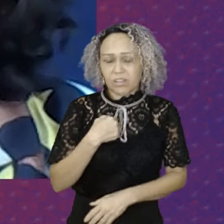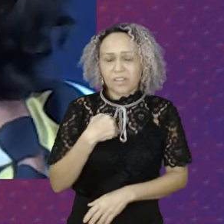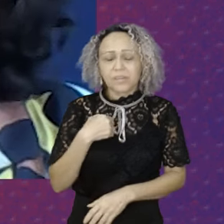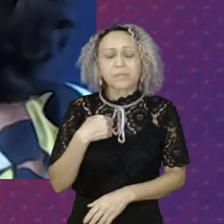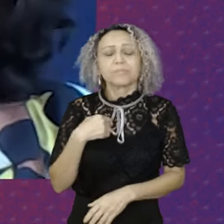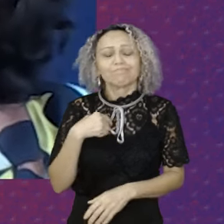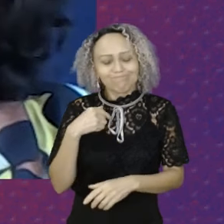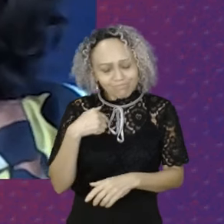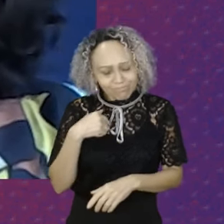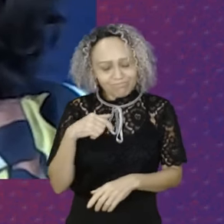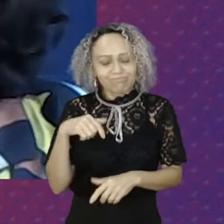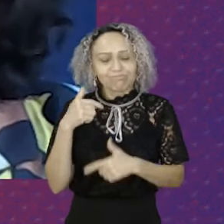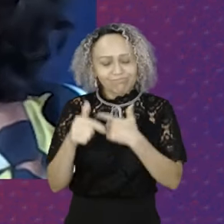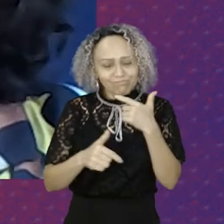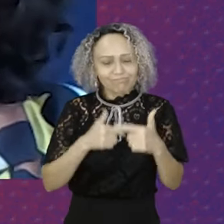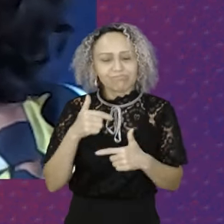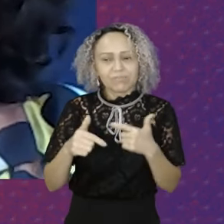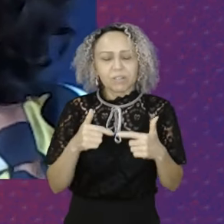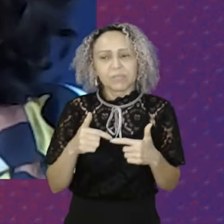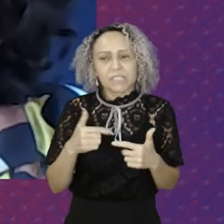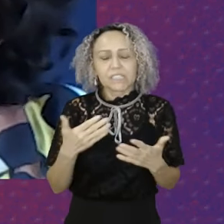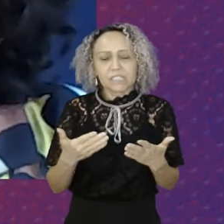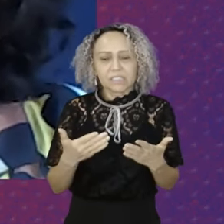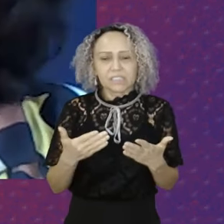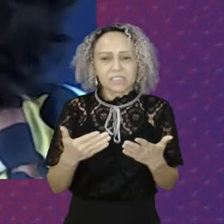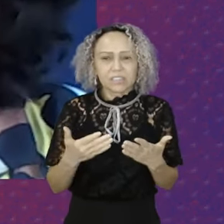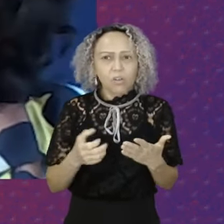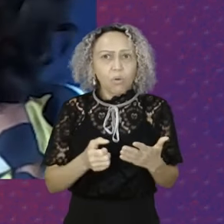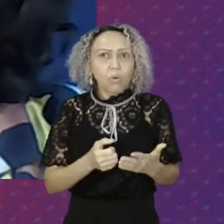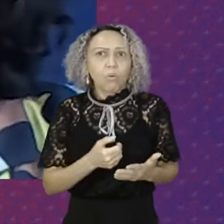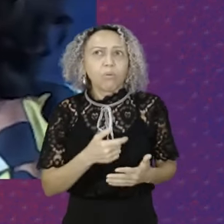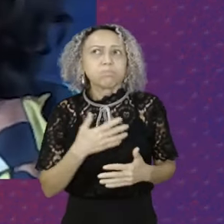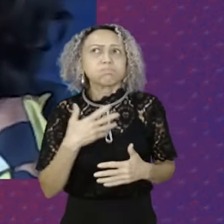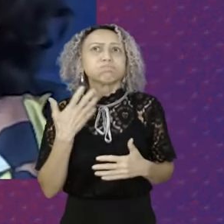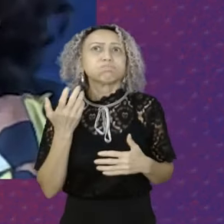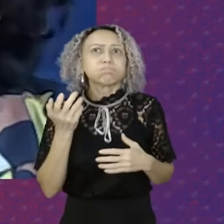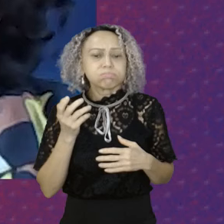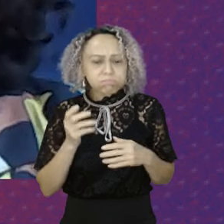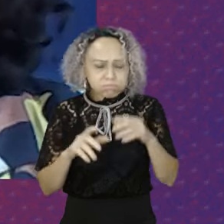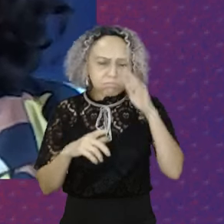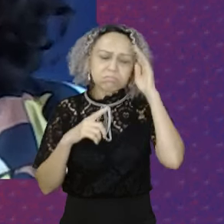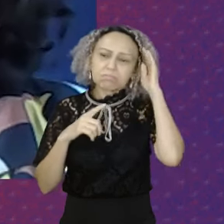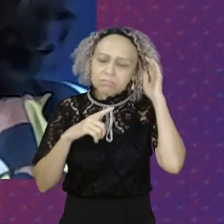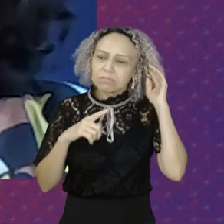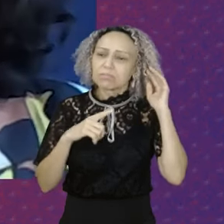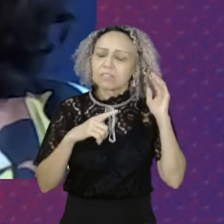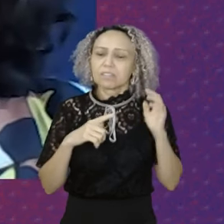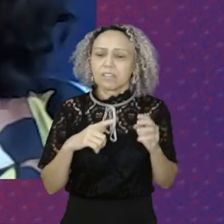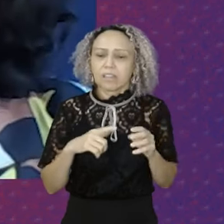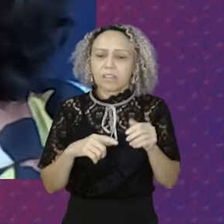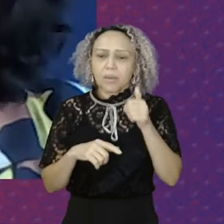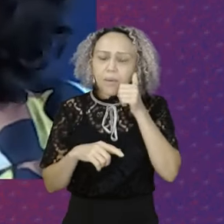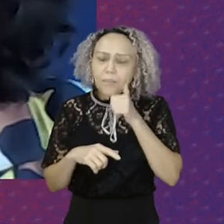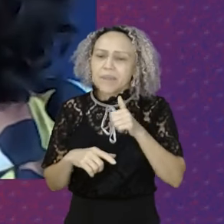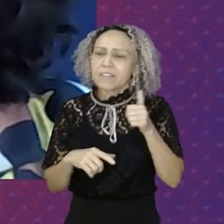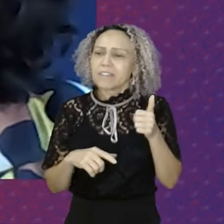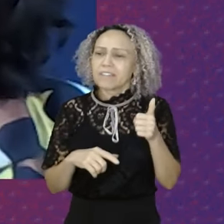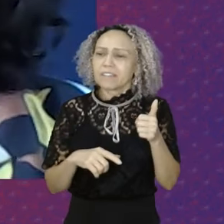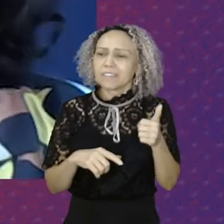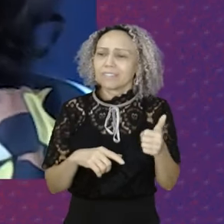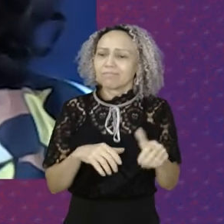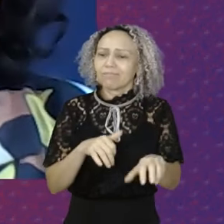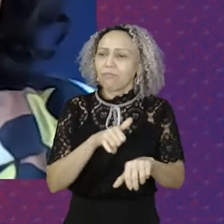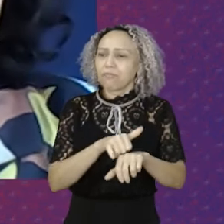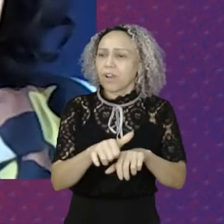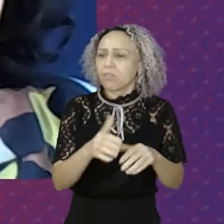muitas vezes Nós temos meninas Que faltam aulas Porque não tem acesso A um absorvente